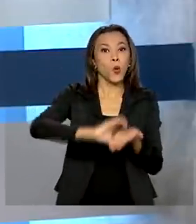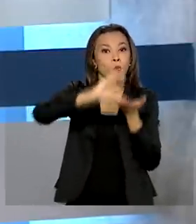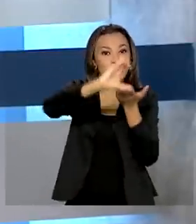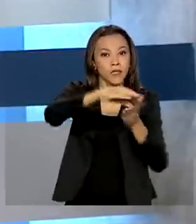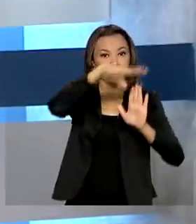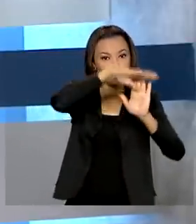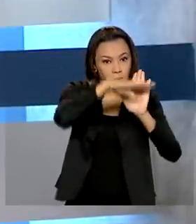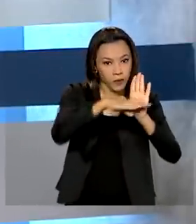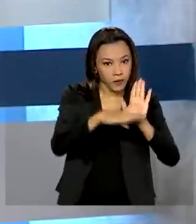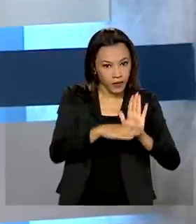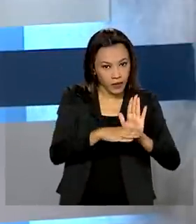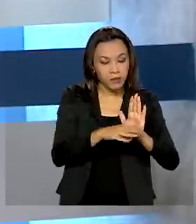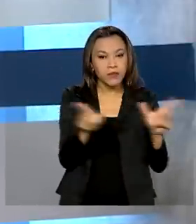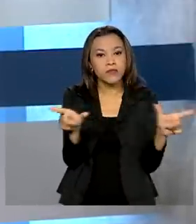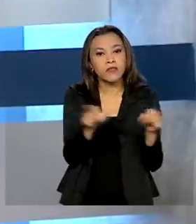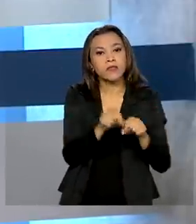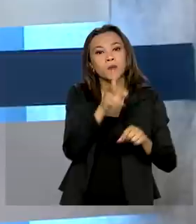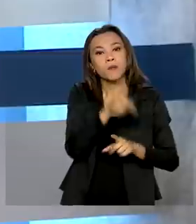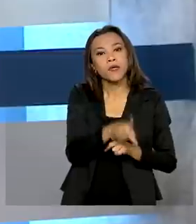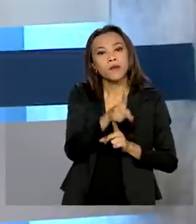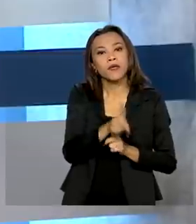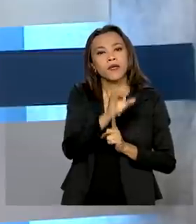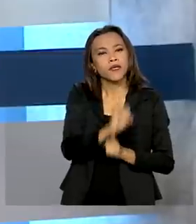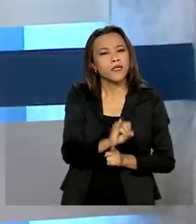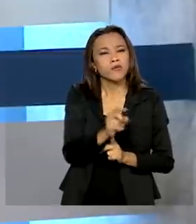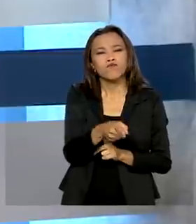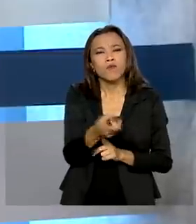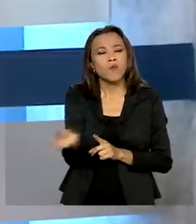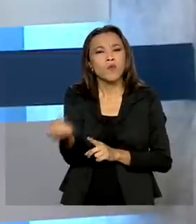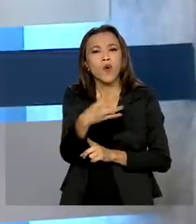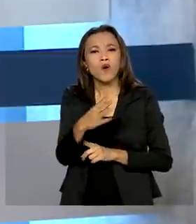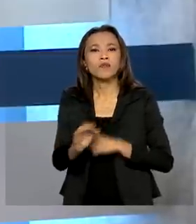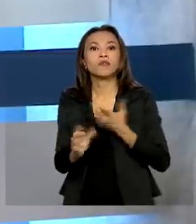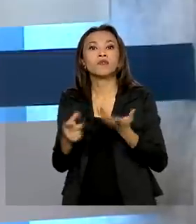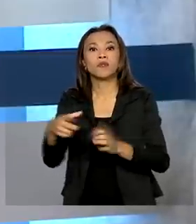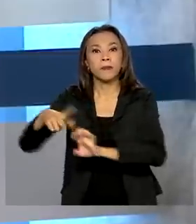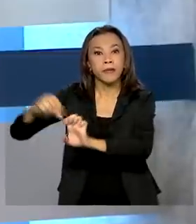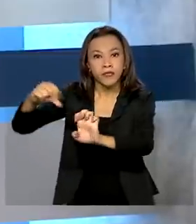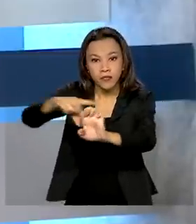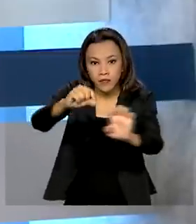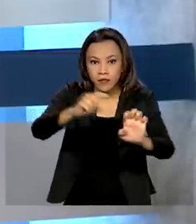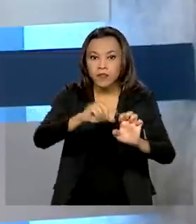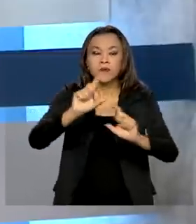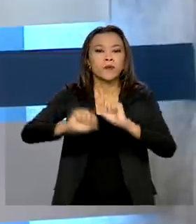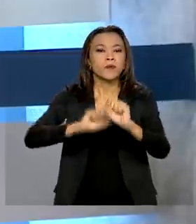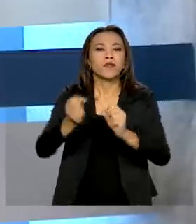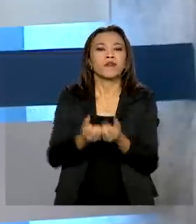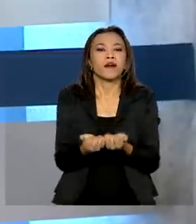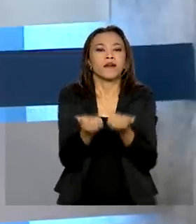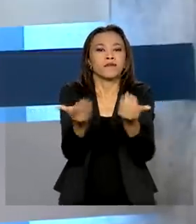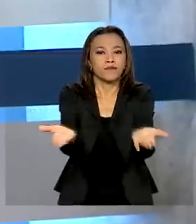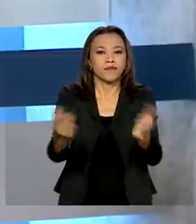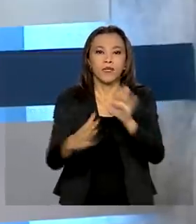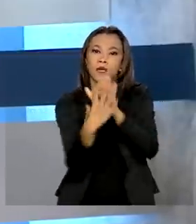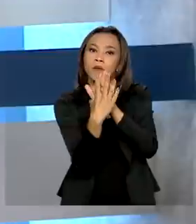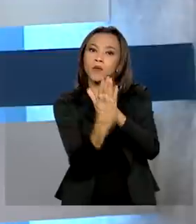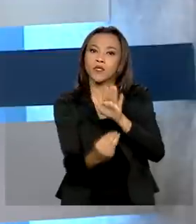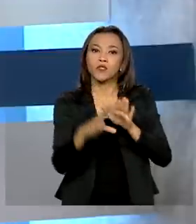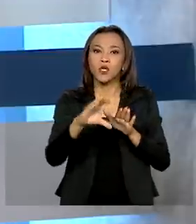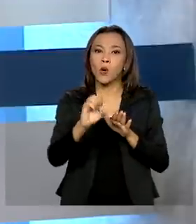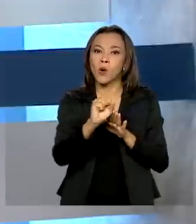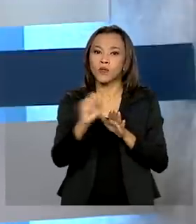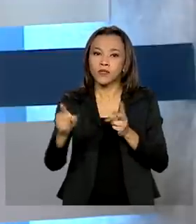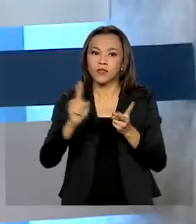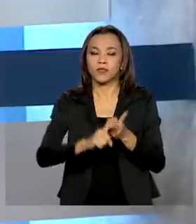Parcerias de Investimentos, o PPI, definiu os novos empreendimentos que vão ser qualificados para concessões, privatizações e